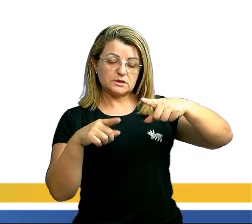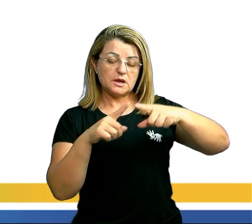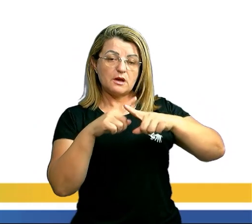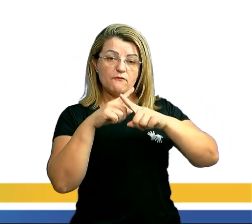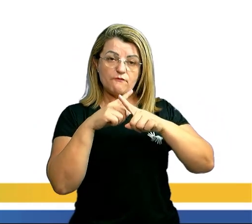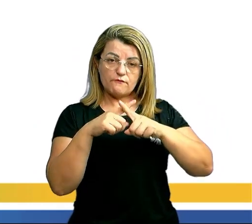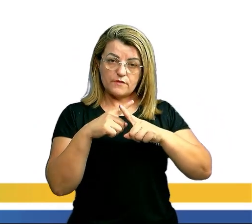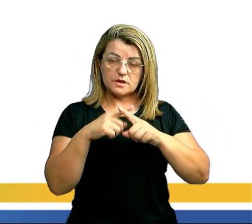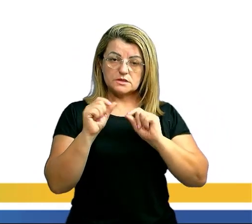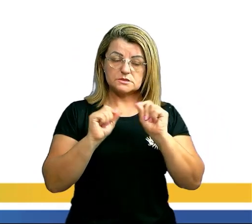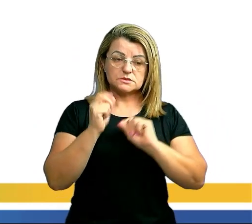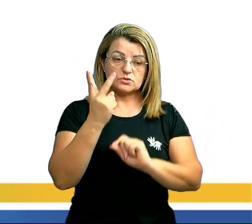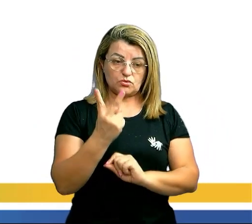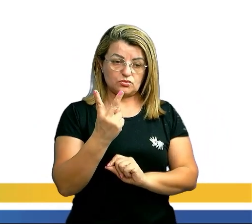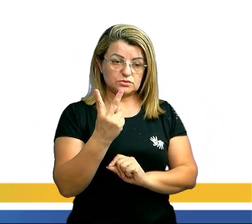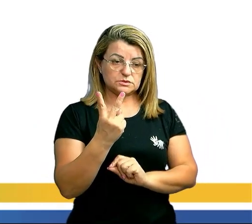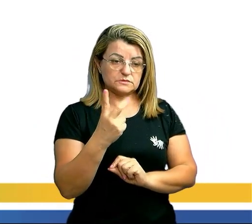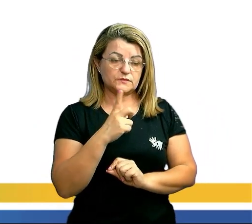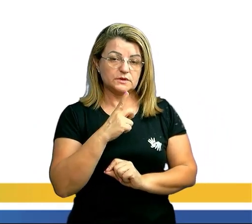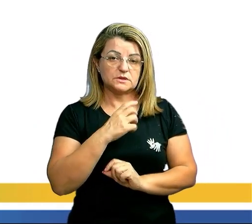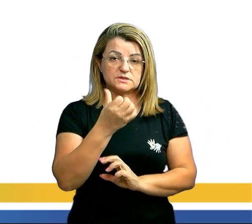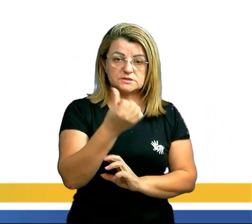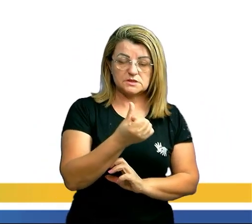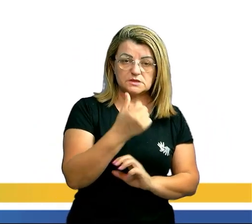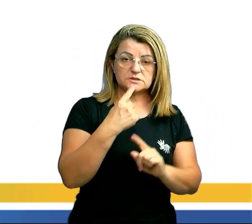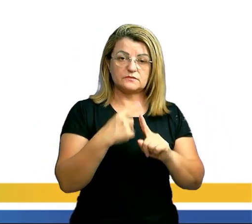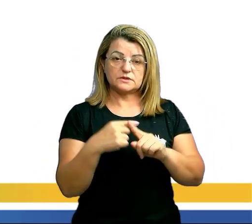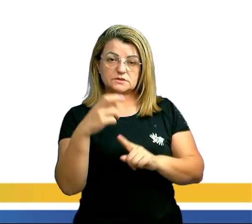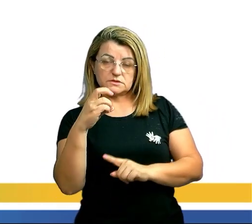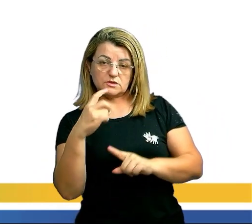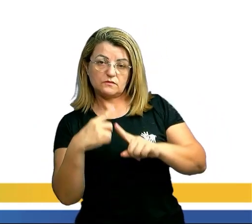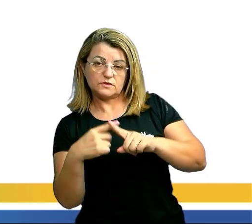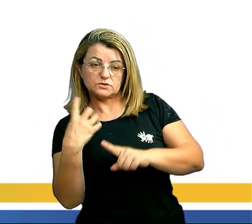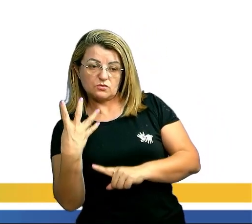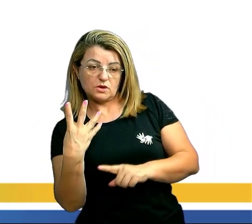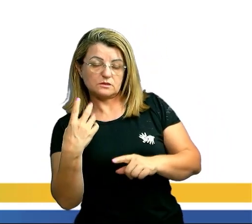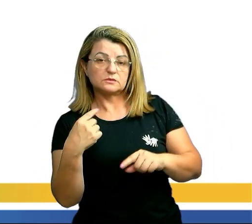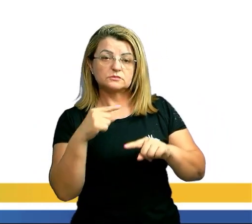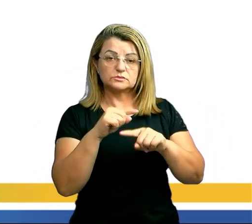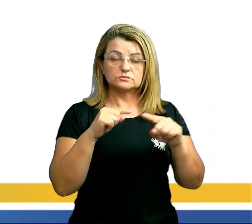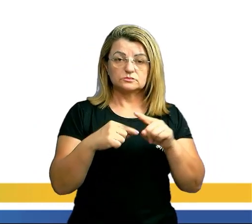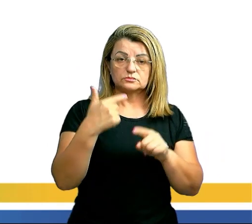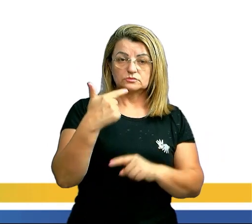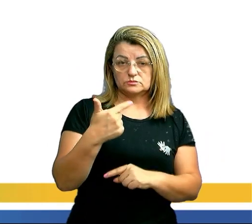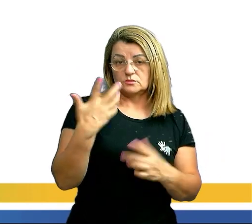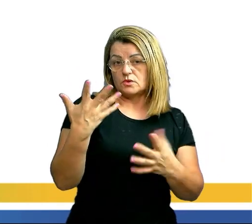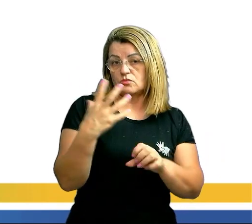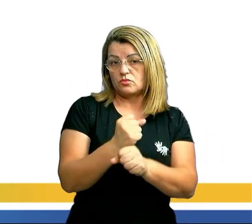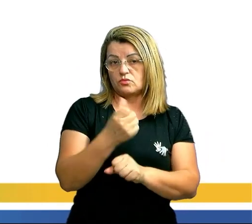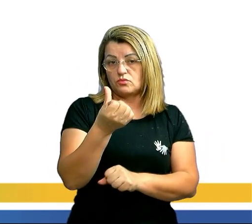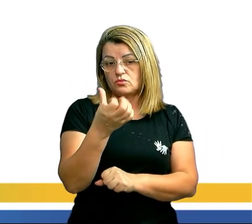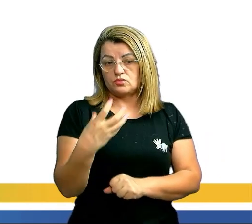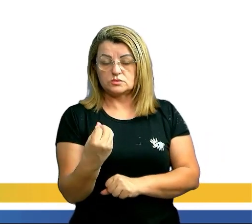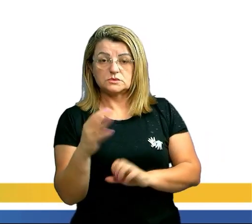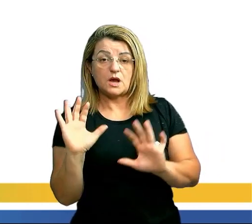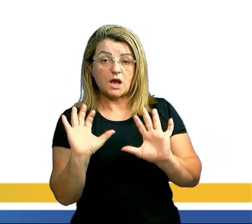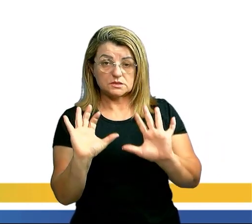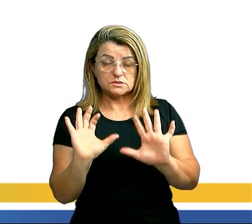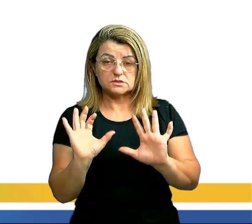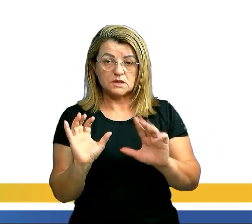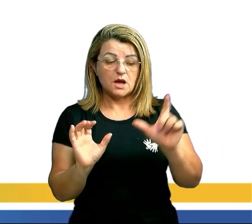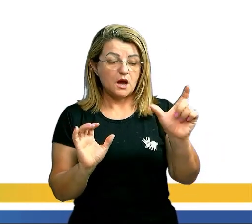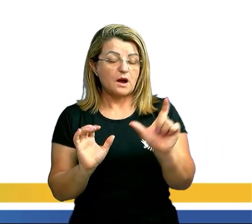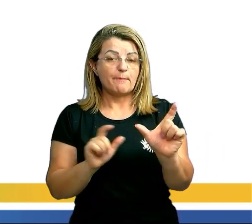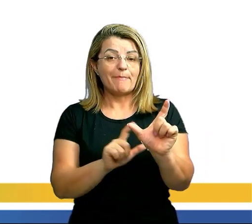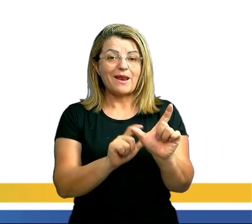Ficou seis vezes cinco vezes quatro, dividido pra dois. O que vai me dar sessenta. Logo, a palavra banana possui